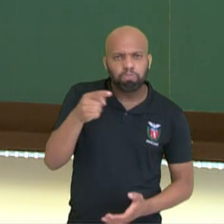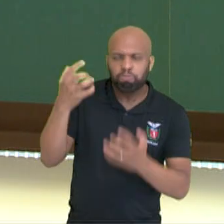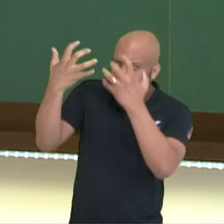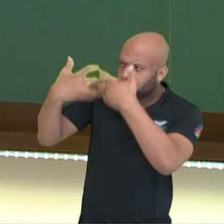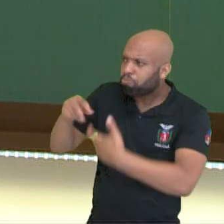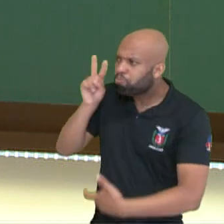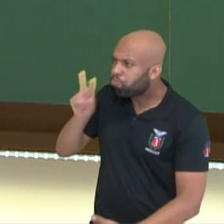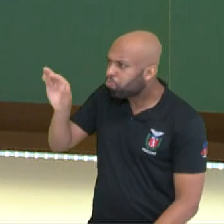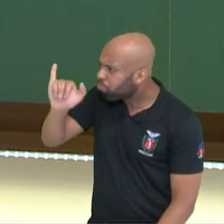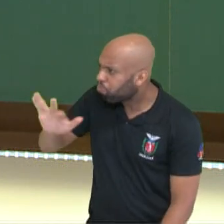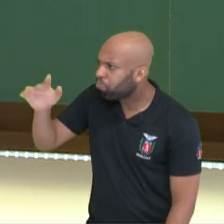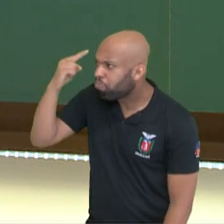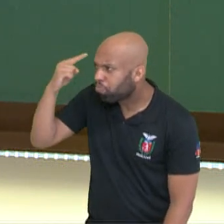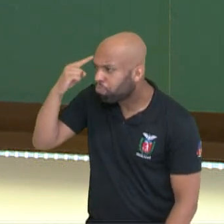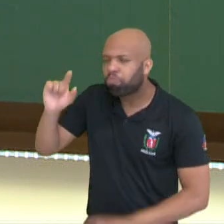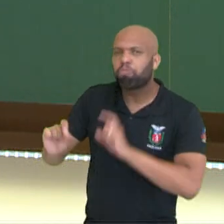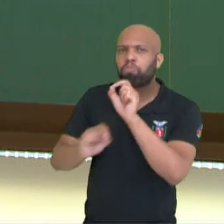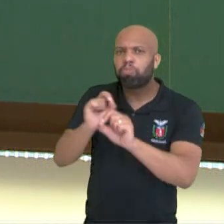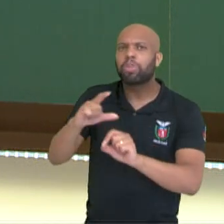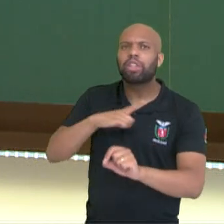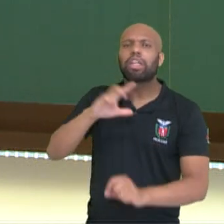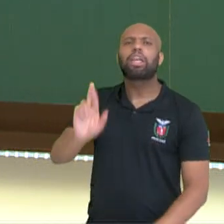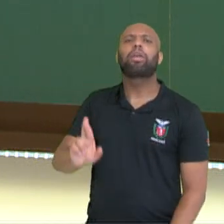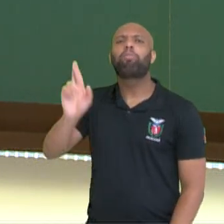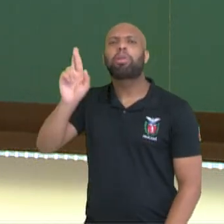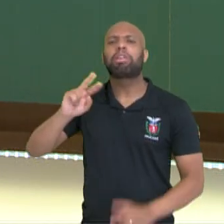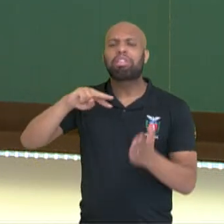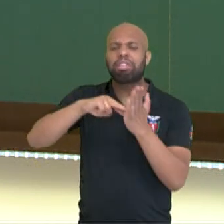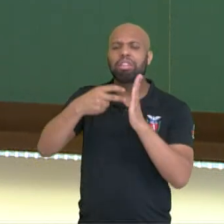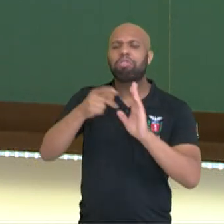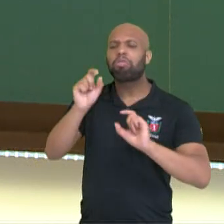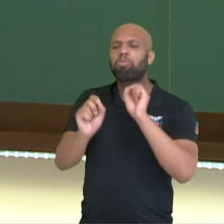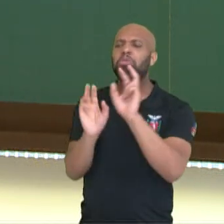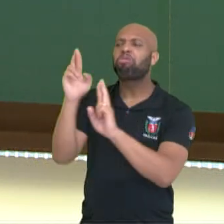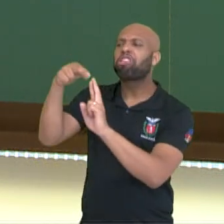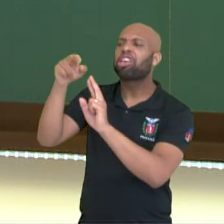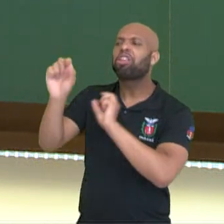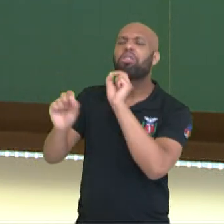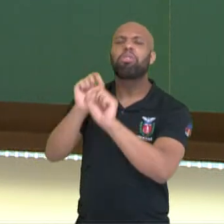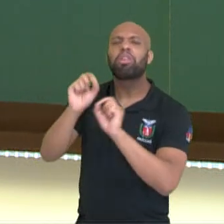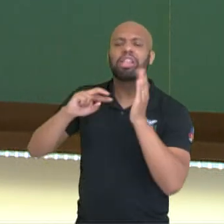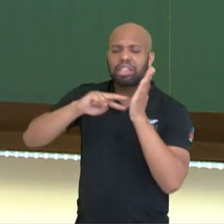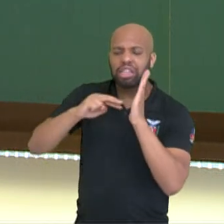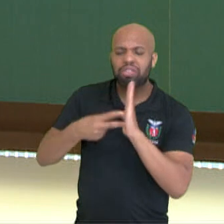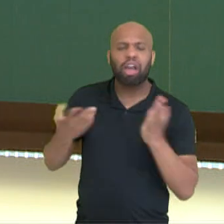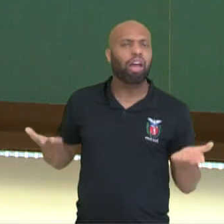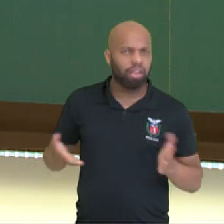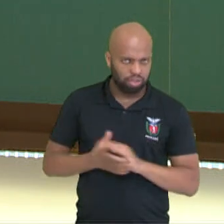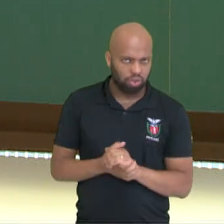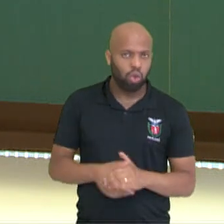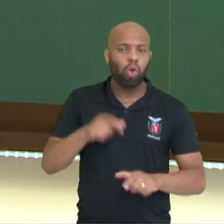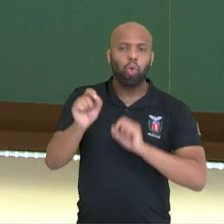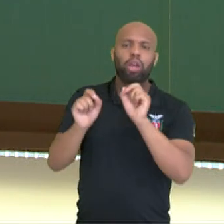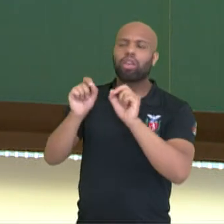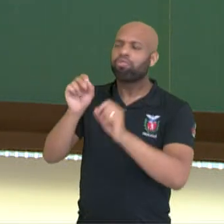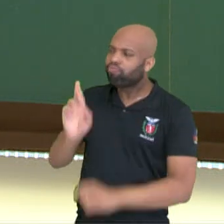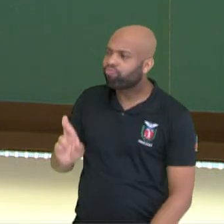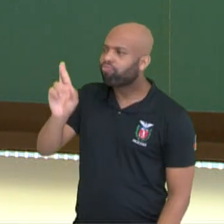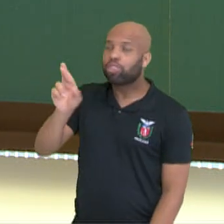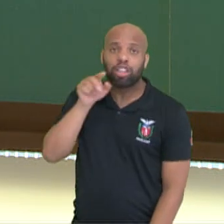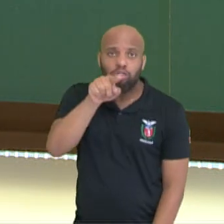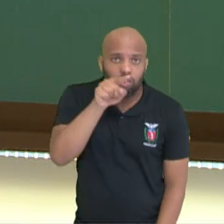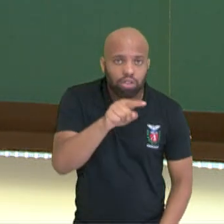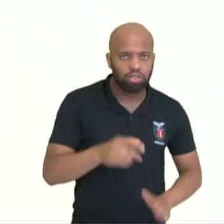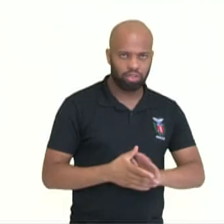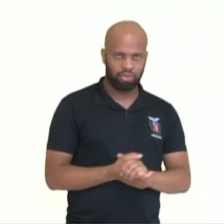pouquinho sobre o que representa esta imagem, o que ela significa, o que ela representa para